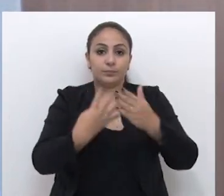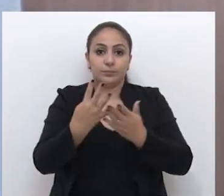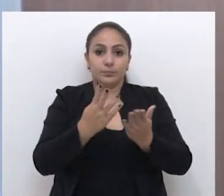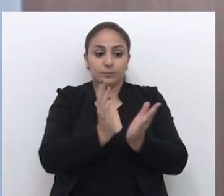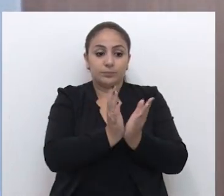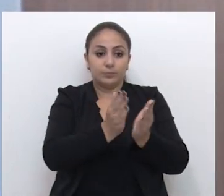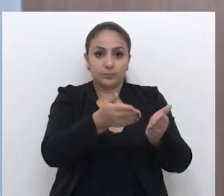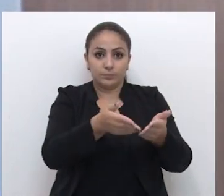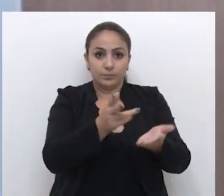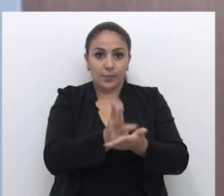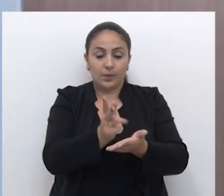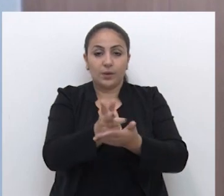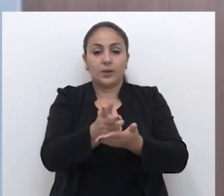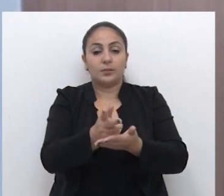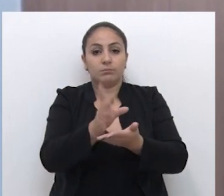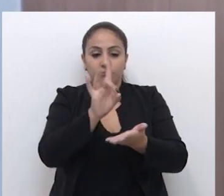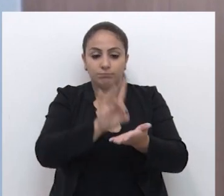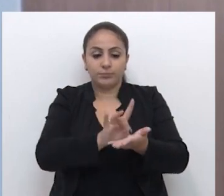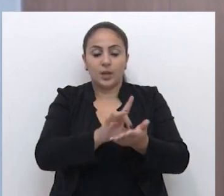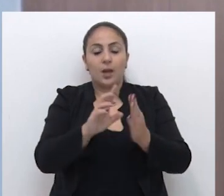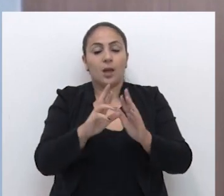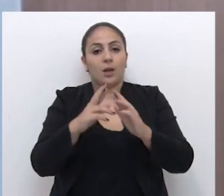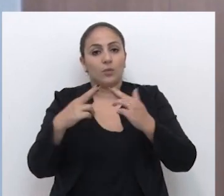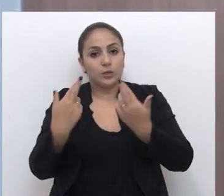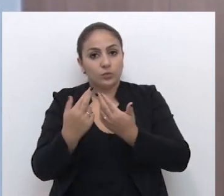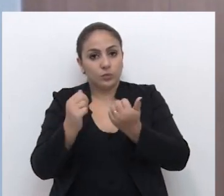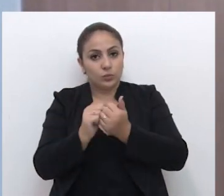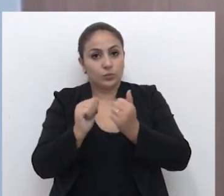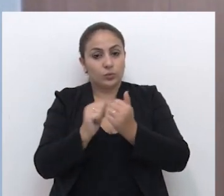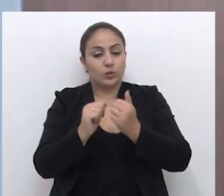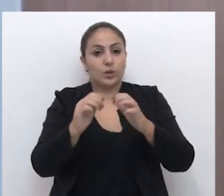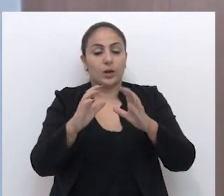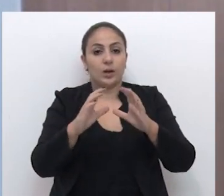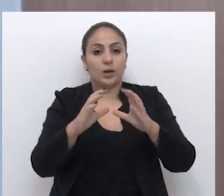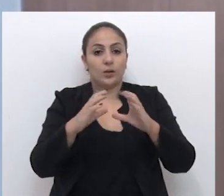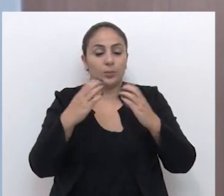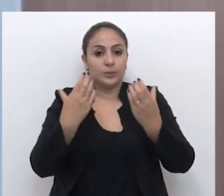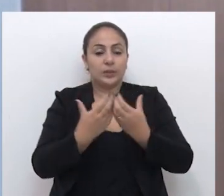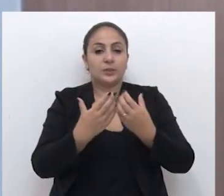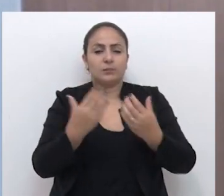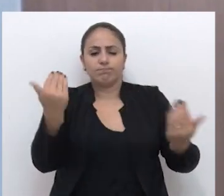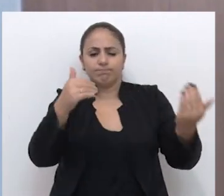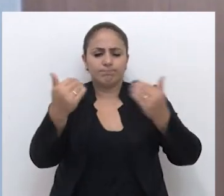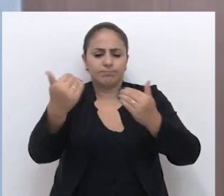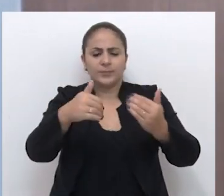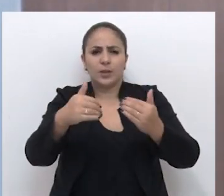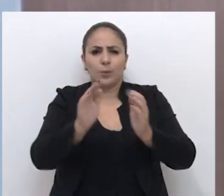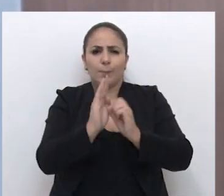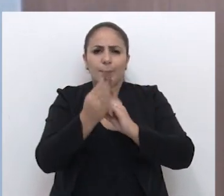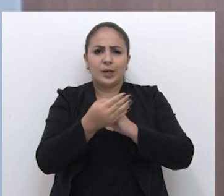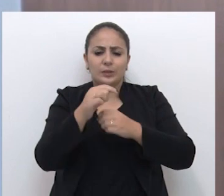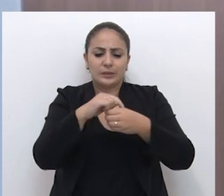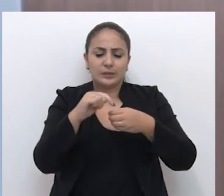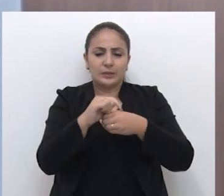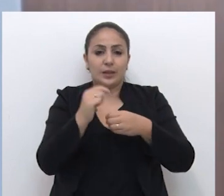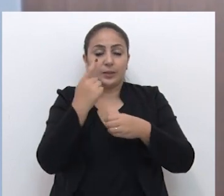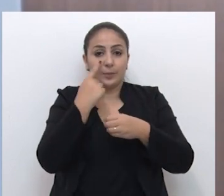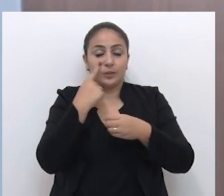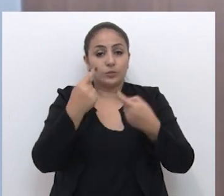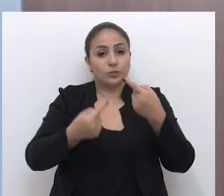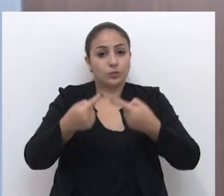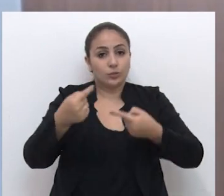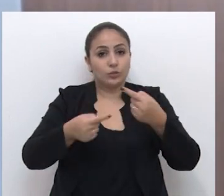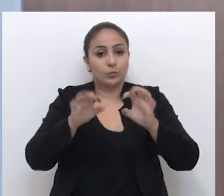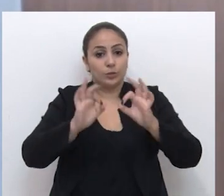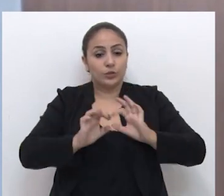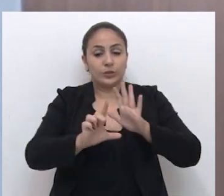permanentes se reuniram com a comunidade. Tivemos aí uma boa presença de moradores de vários bairros da cidade para discutir, então, o projeto de lei da autoria do